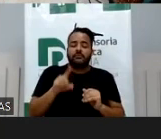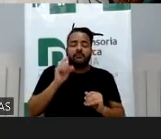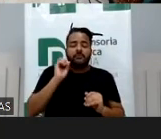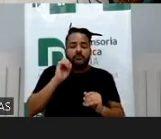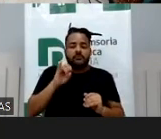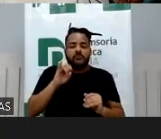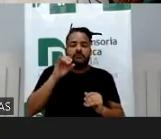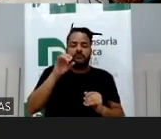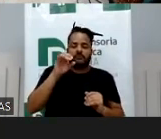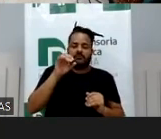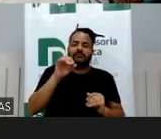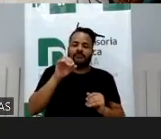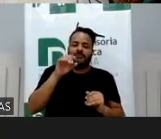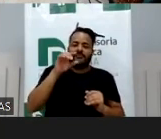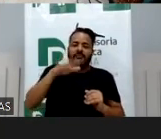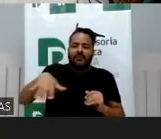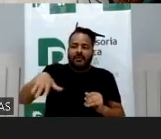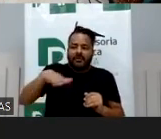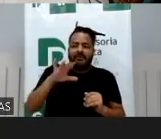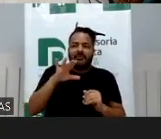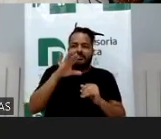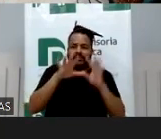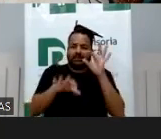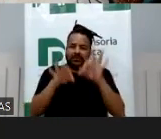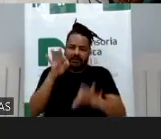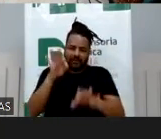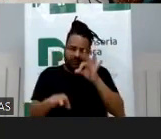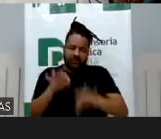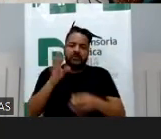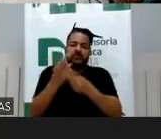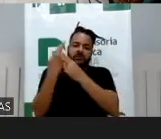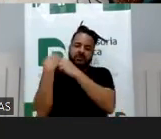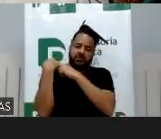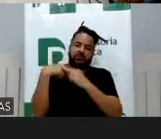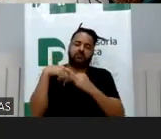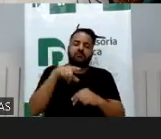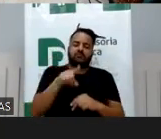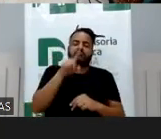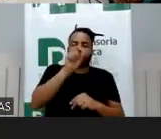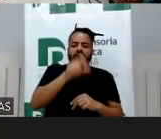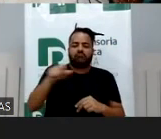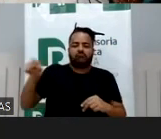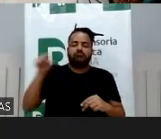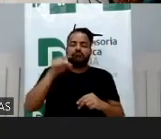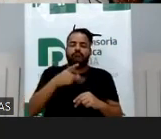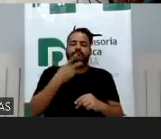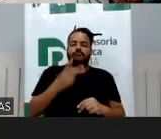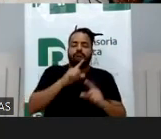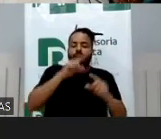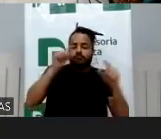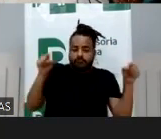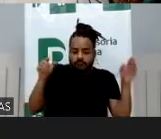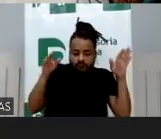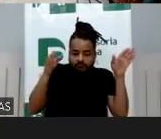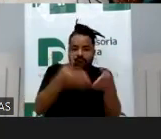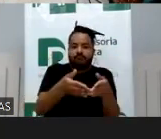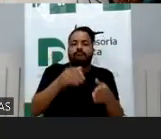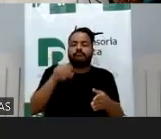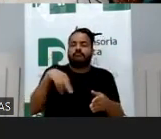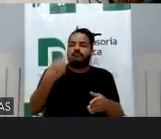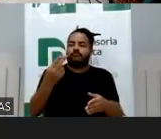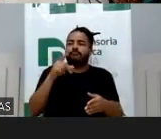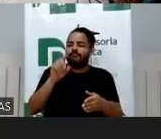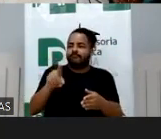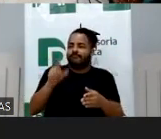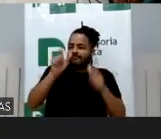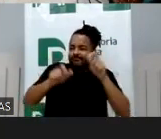corresponder, no campo da responsabilidade civil, a responsabilidade de que índole? Objetivo ou subjetiva? Objetivo. Se o ato ilícito